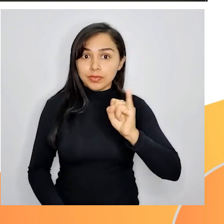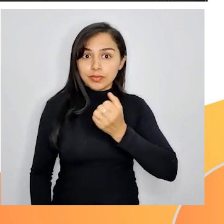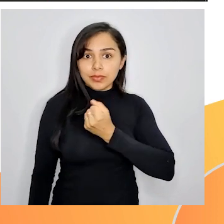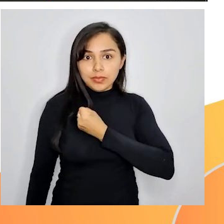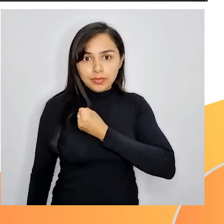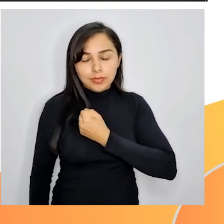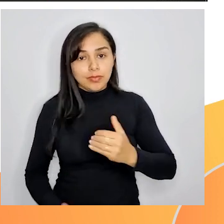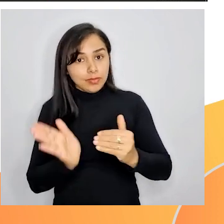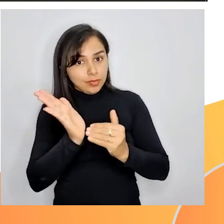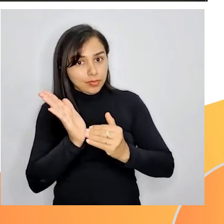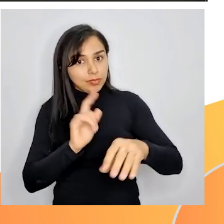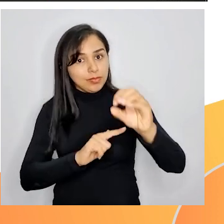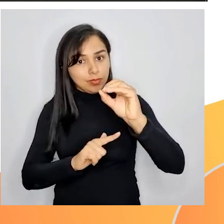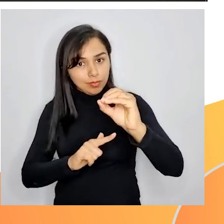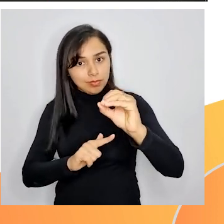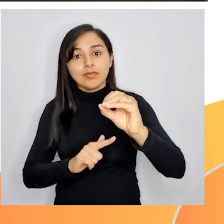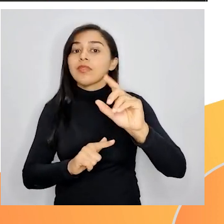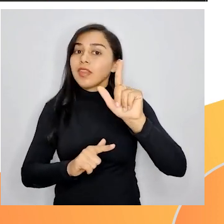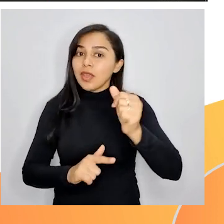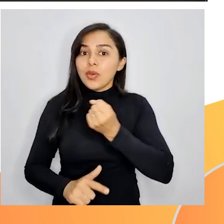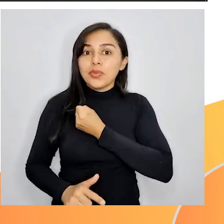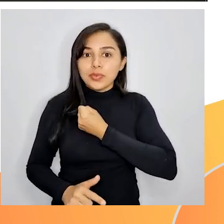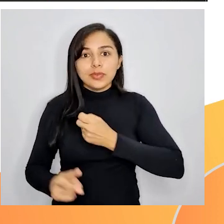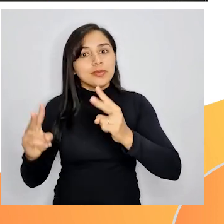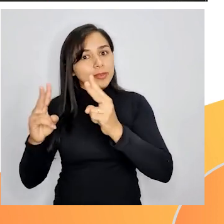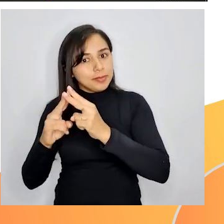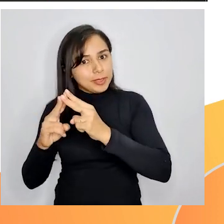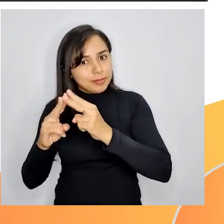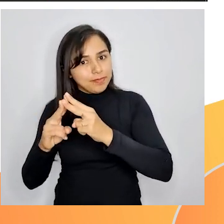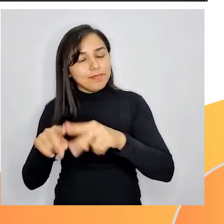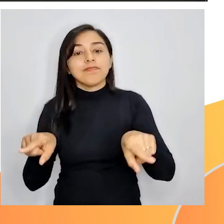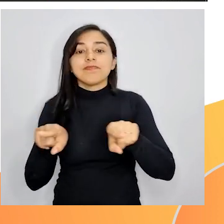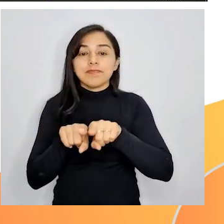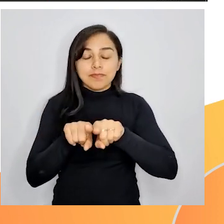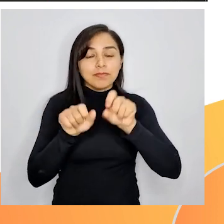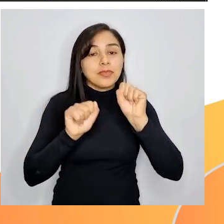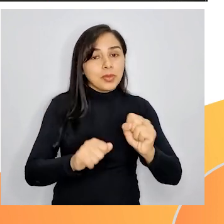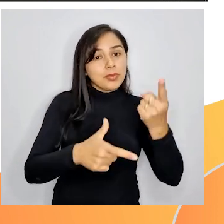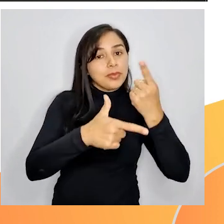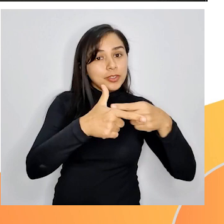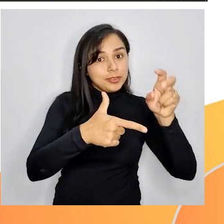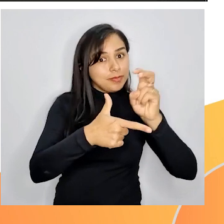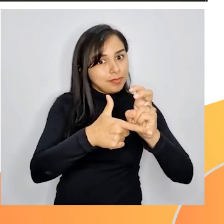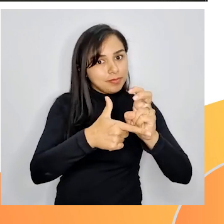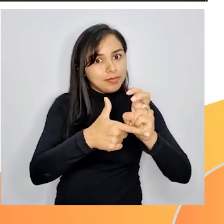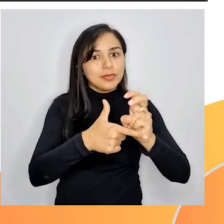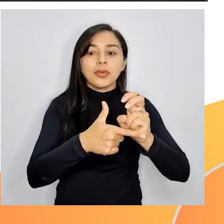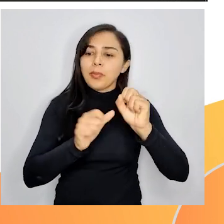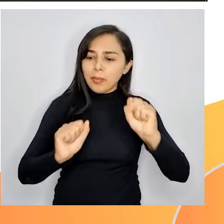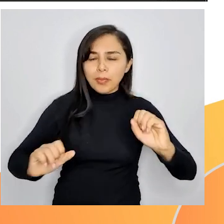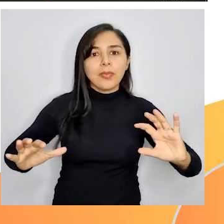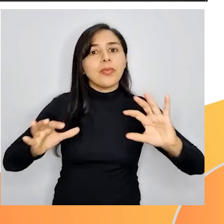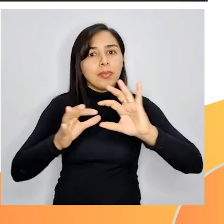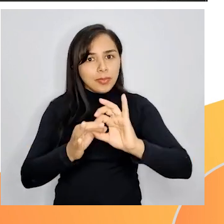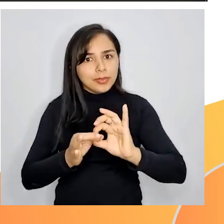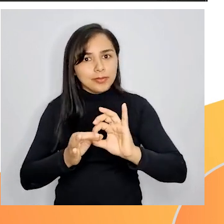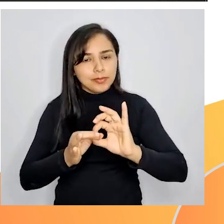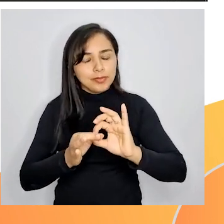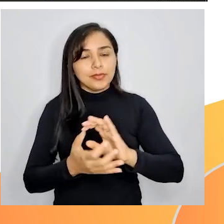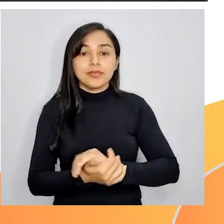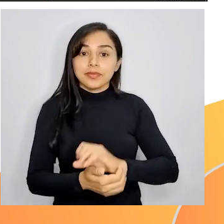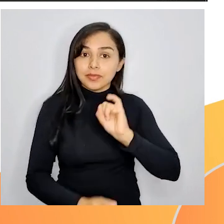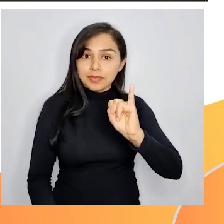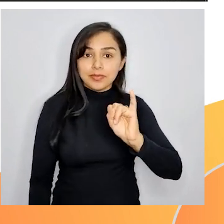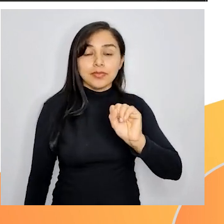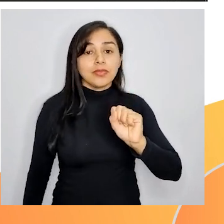finalizar com 0, ele será um número par e atenderá ao critério do número 2. Então, para saber se o